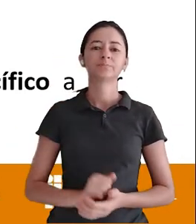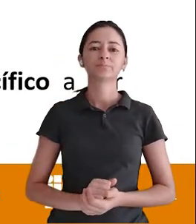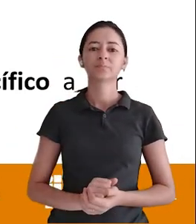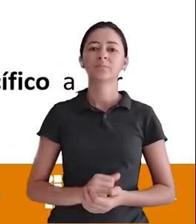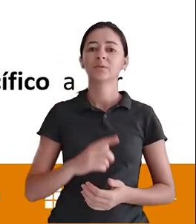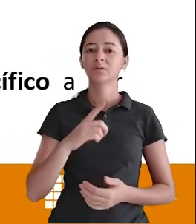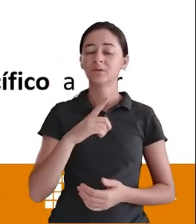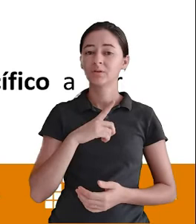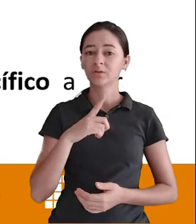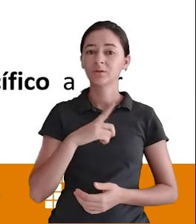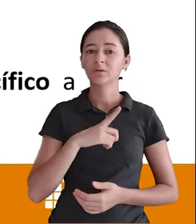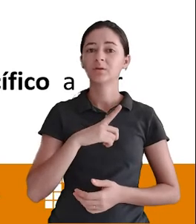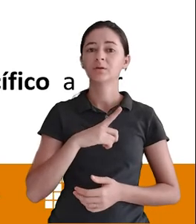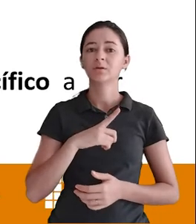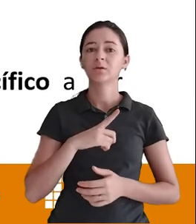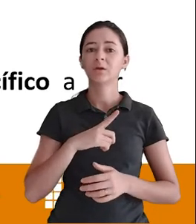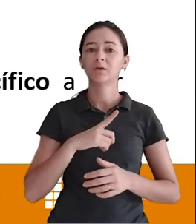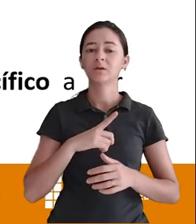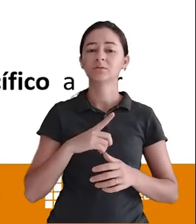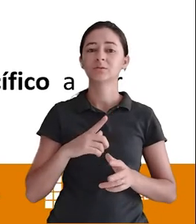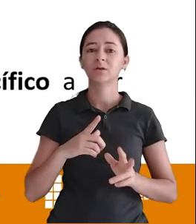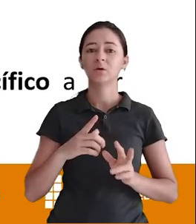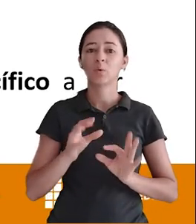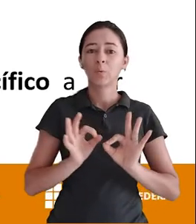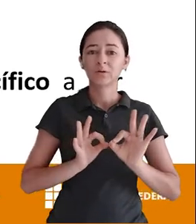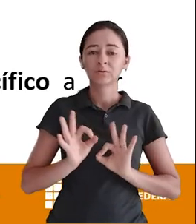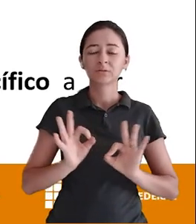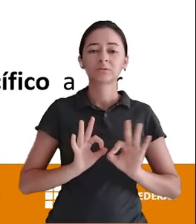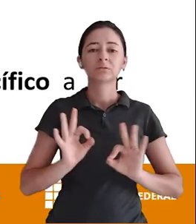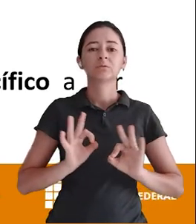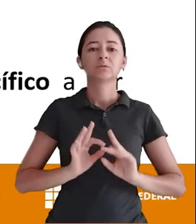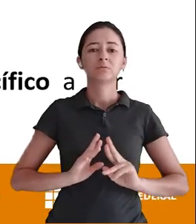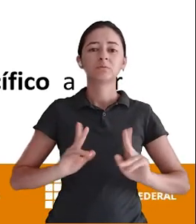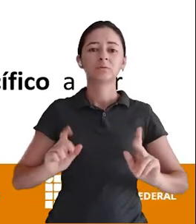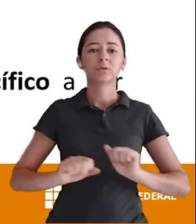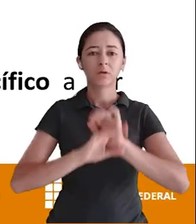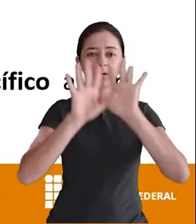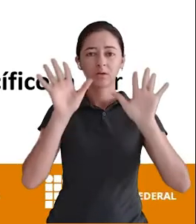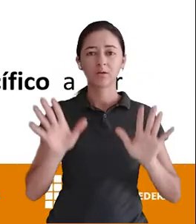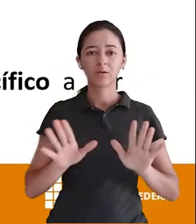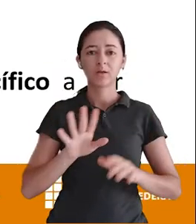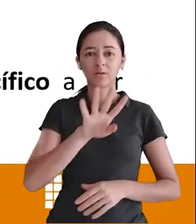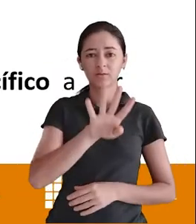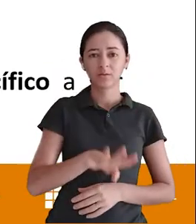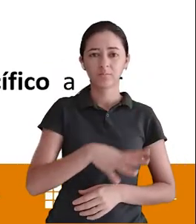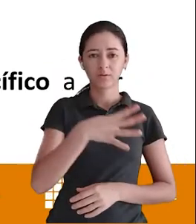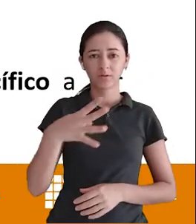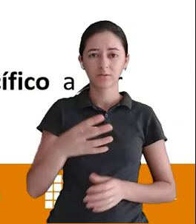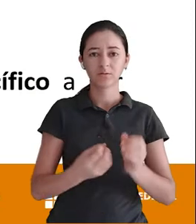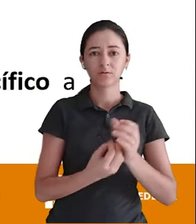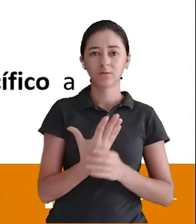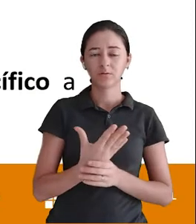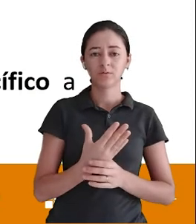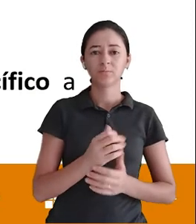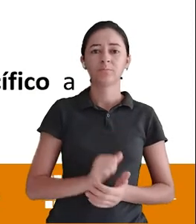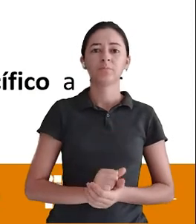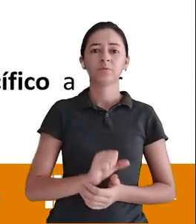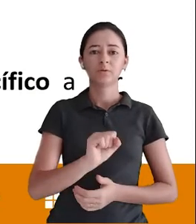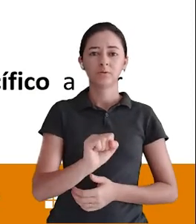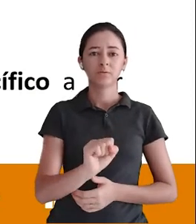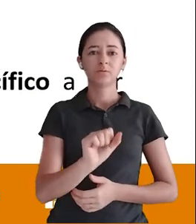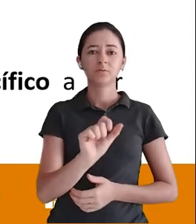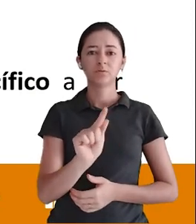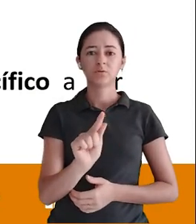Existe essa diferença Clara Entre A tabela criada no SGBD de fato